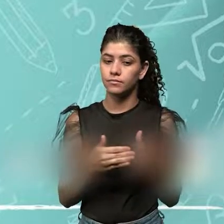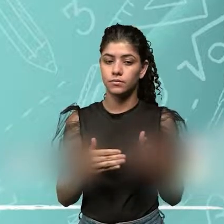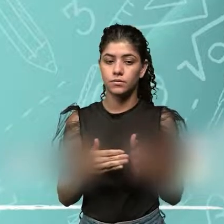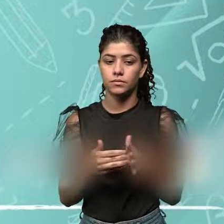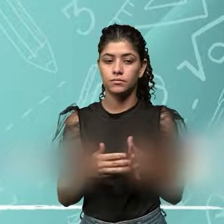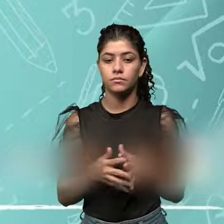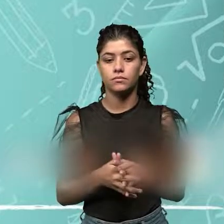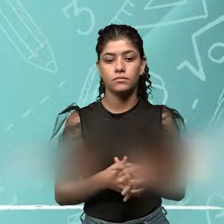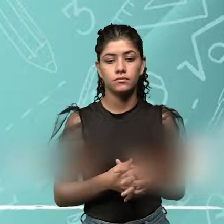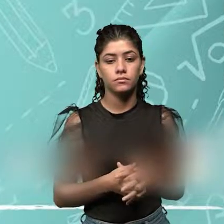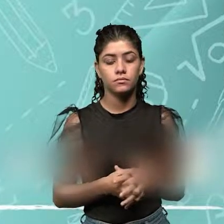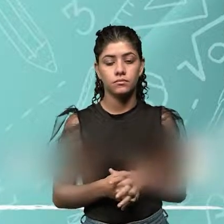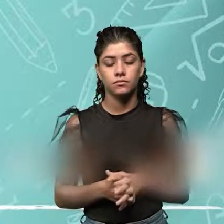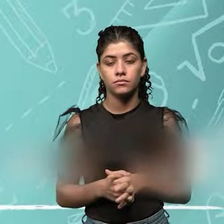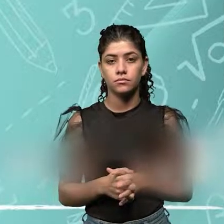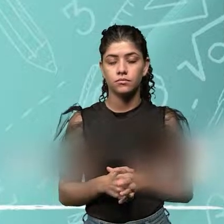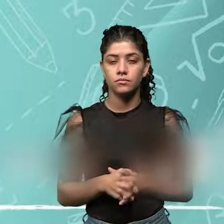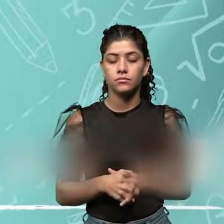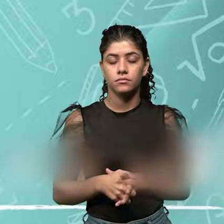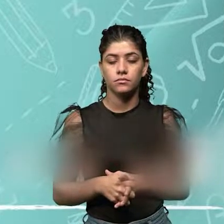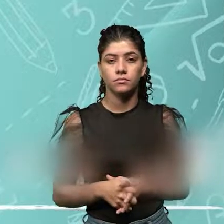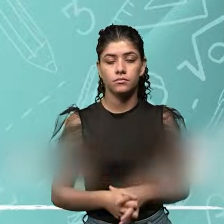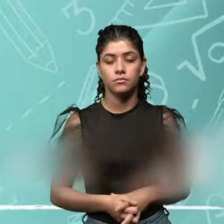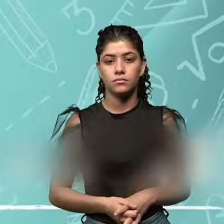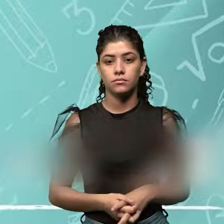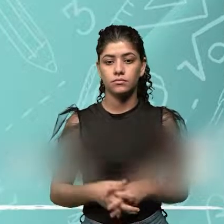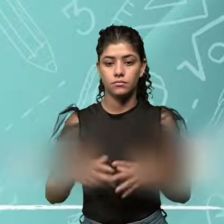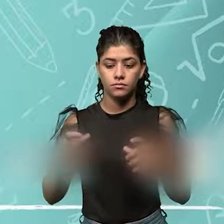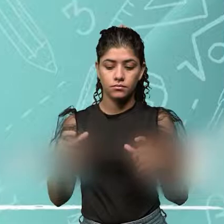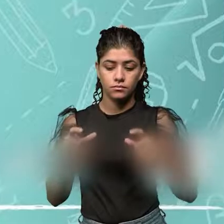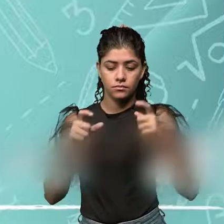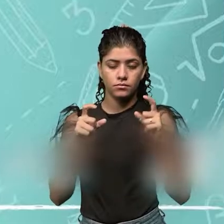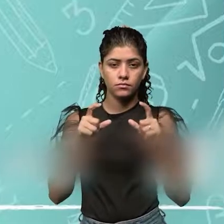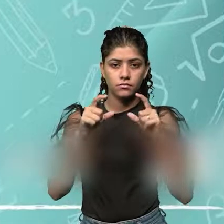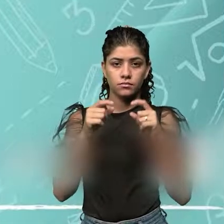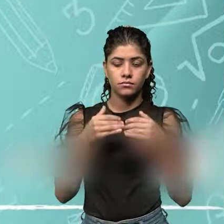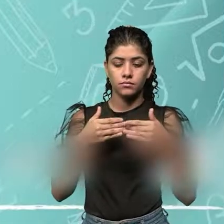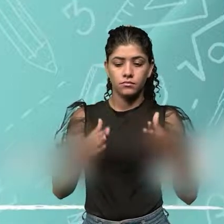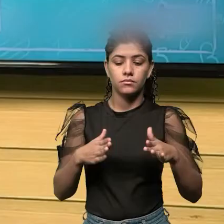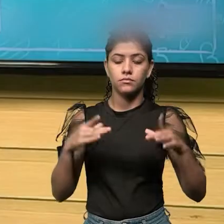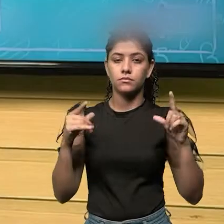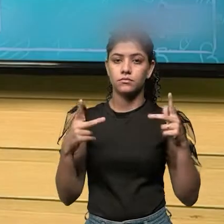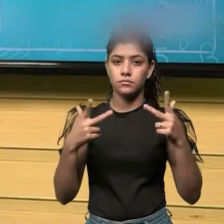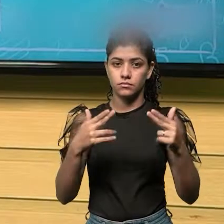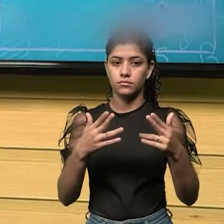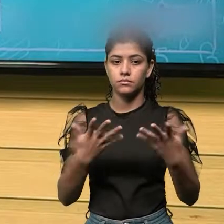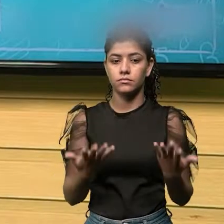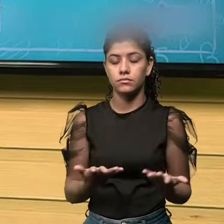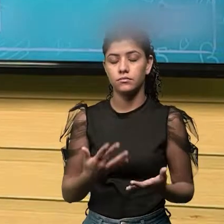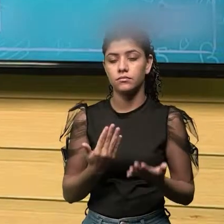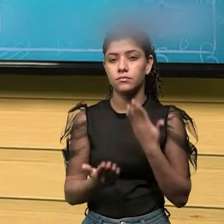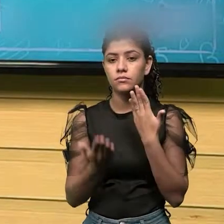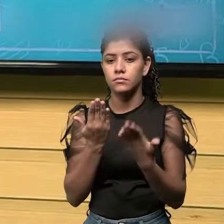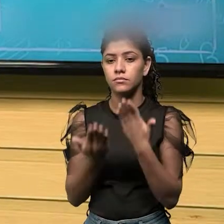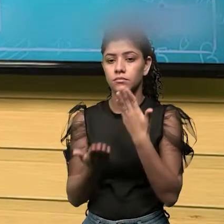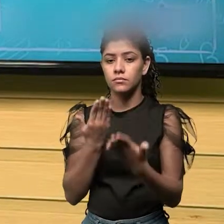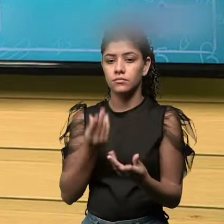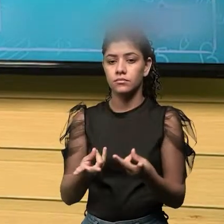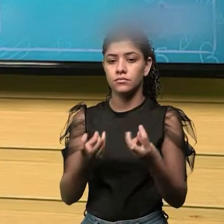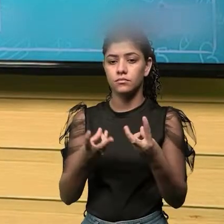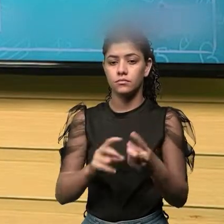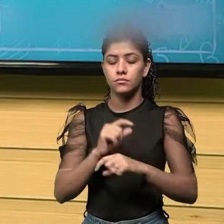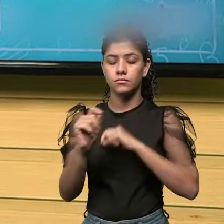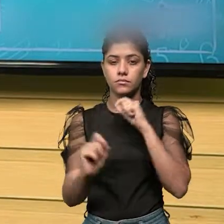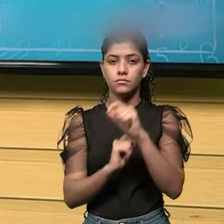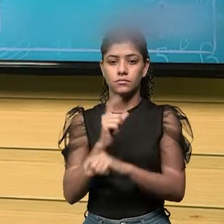identificar o valor, que é a peça que ela não passa pela mesma abertura. Então ali nós fazemos uma comparação,